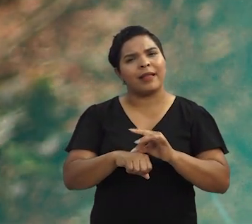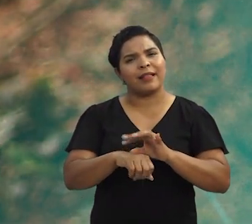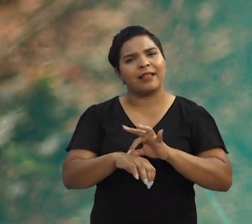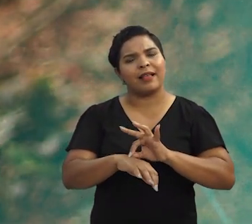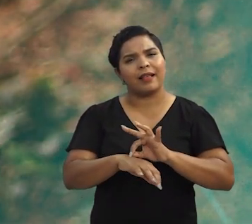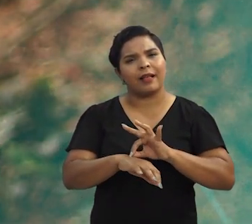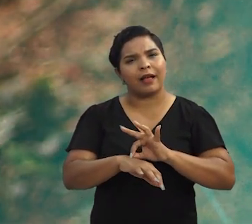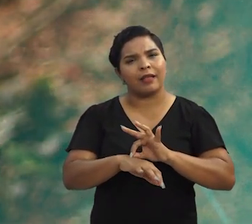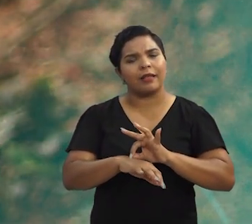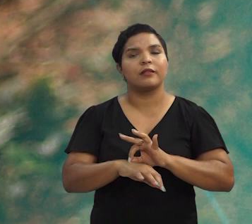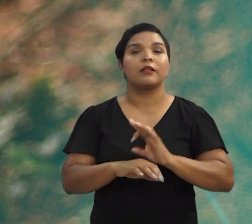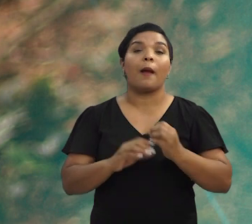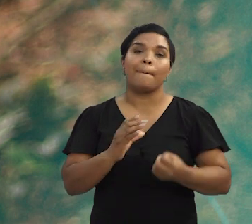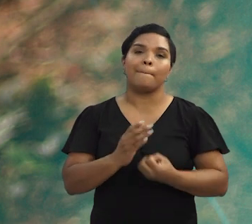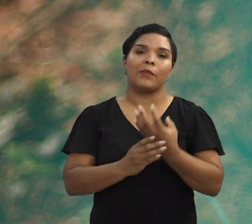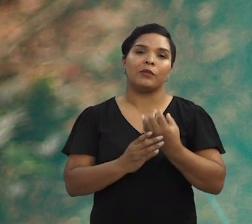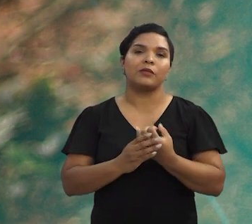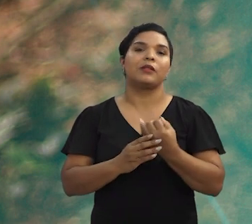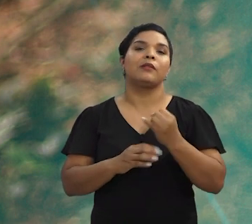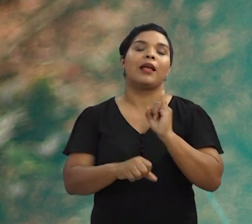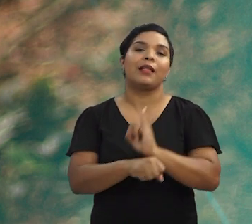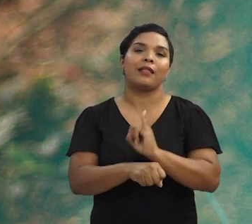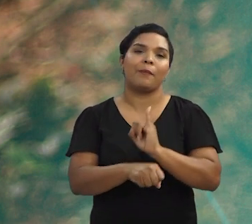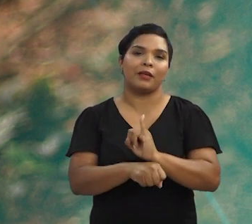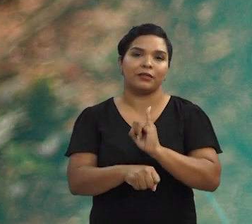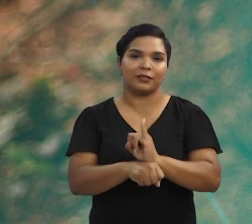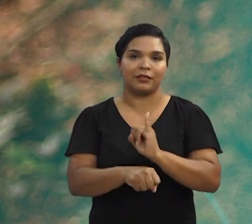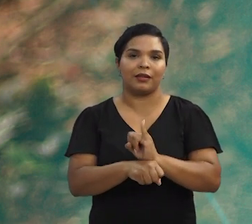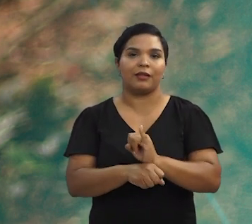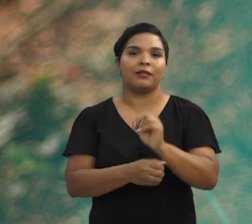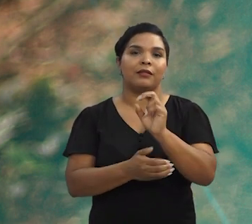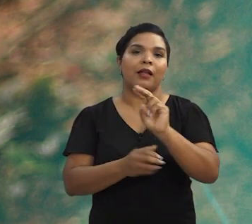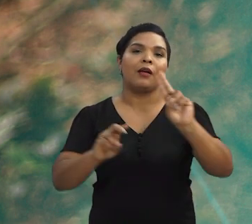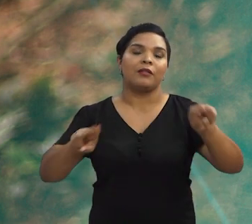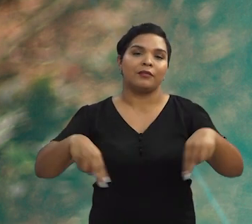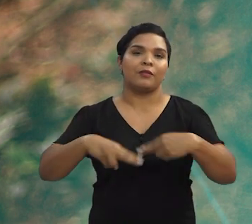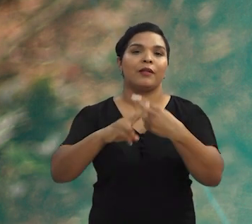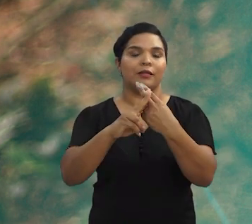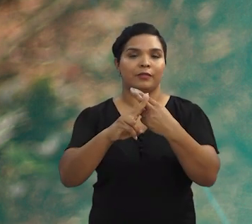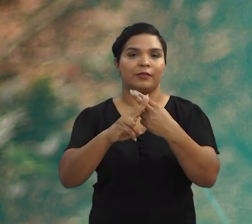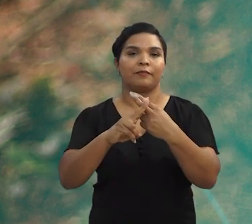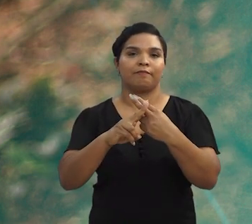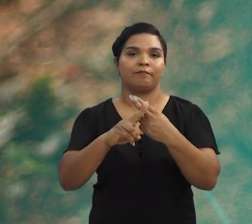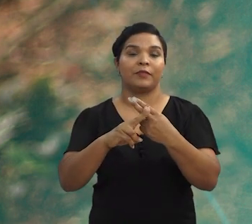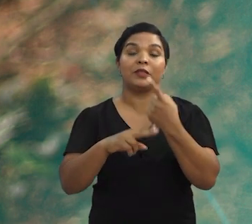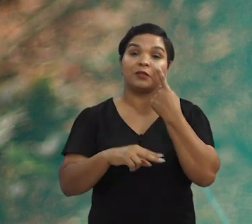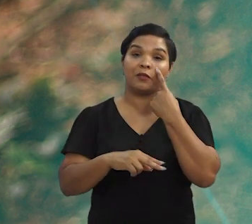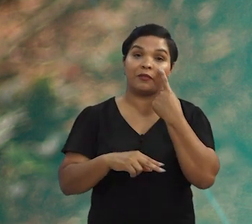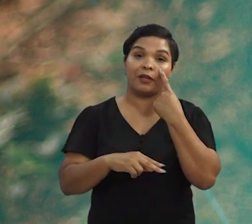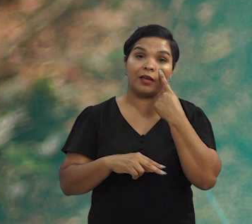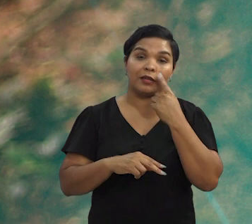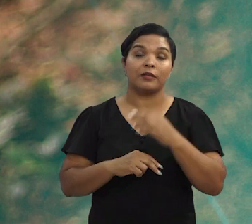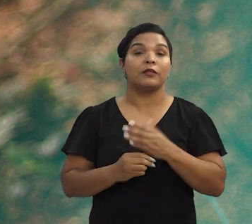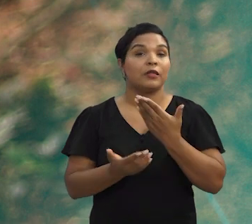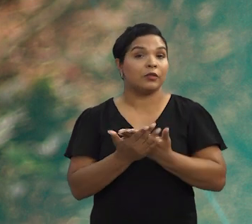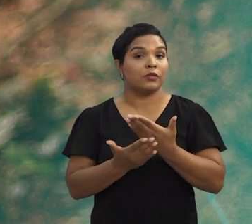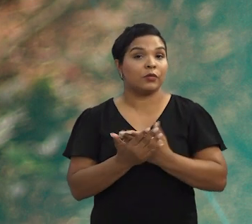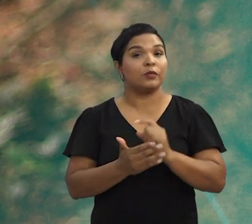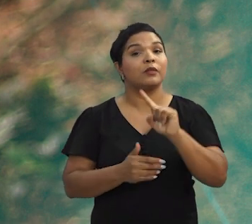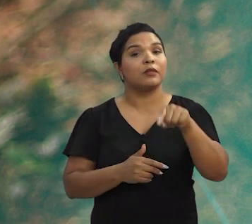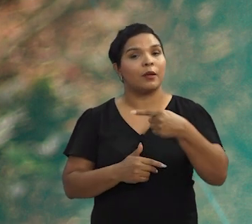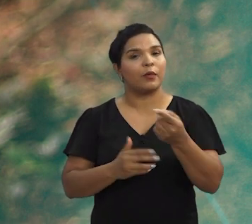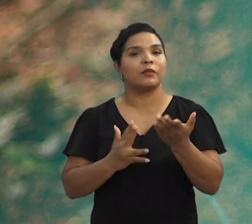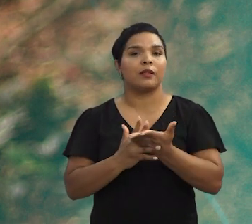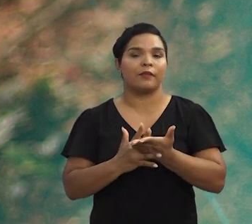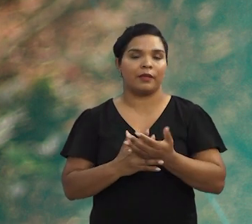A iguaria tem sido produzida em Itapetinga por meio de pesquisadores da Universidade Estadual do Sudoeste da Bahia. E a gente confere mais desse